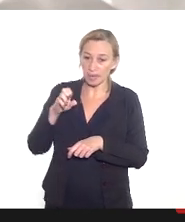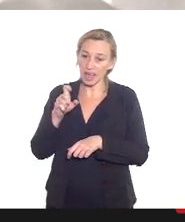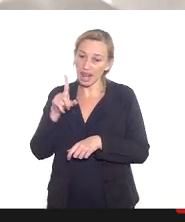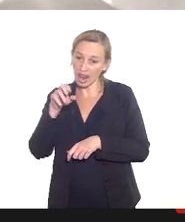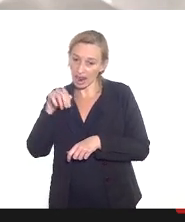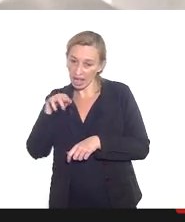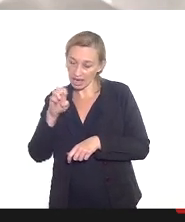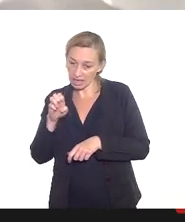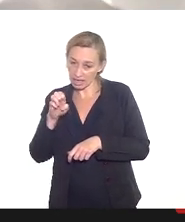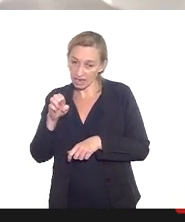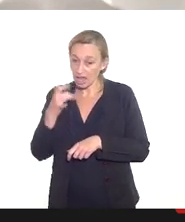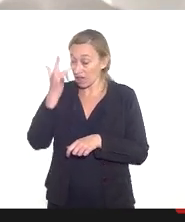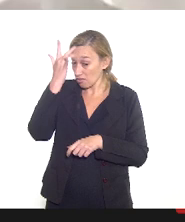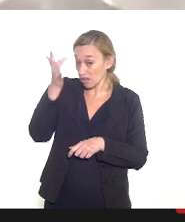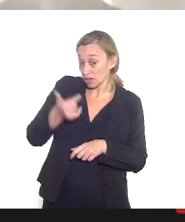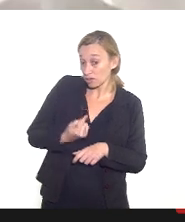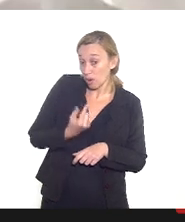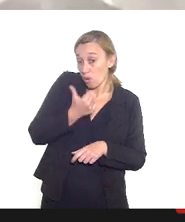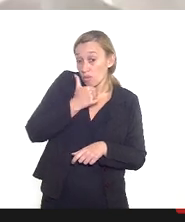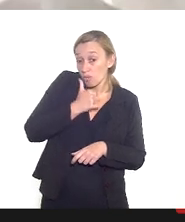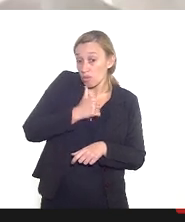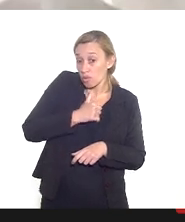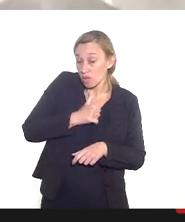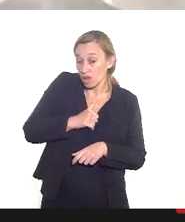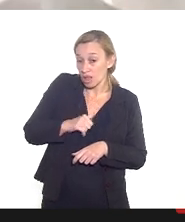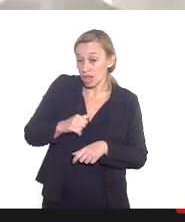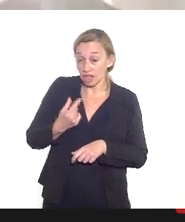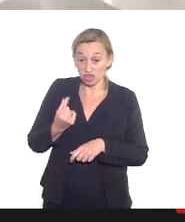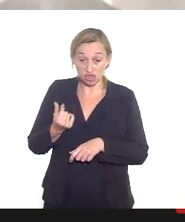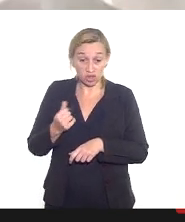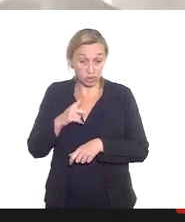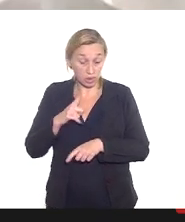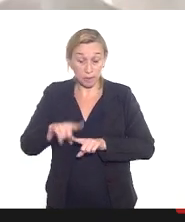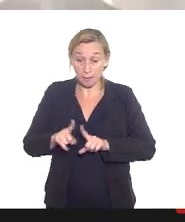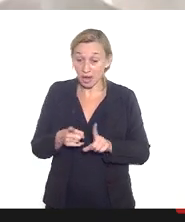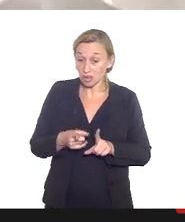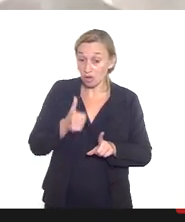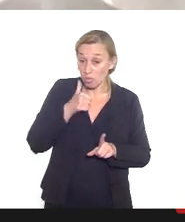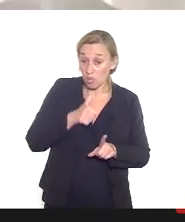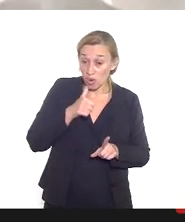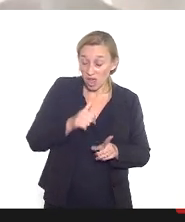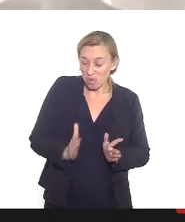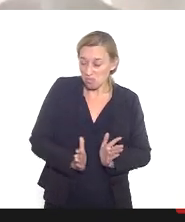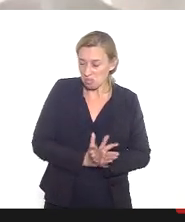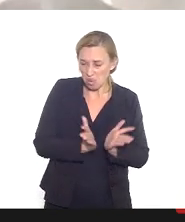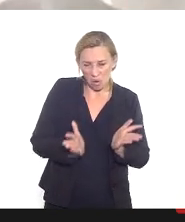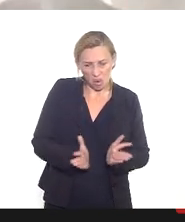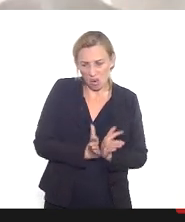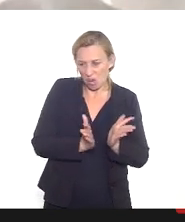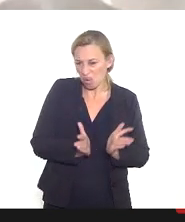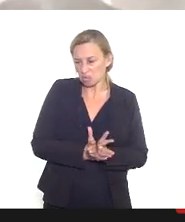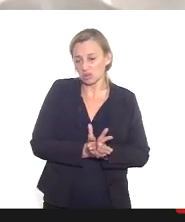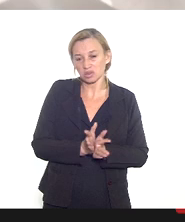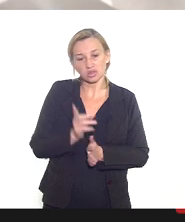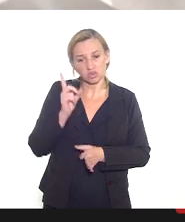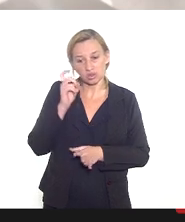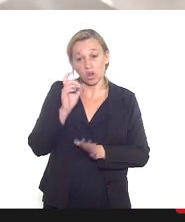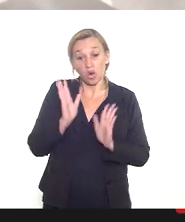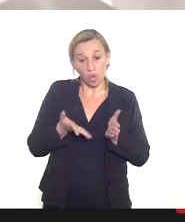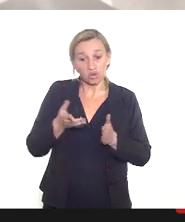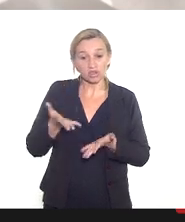que é fácil para uma mulher de classe média mas não para uma mulher de baixa renda né hoje em dia a gente